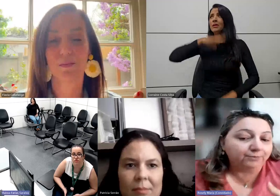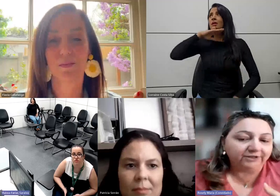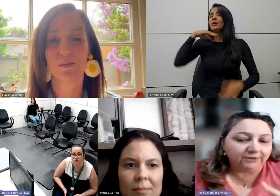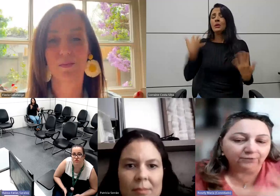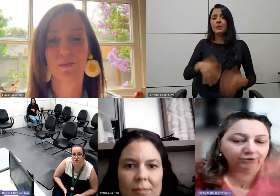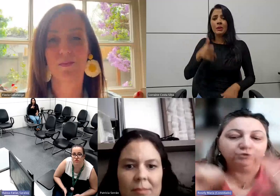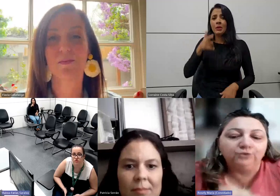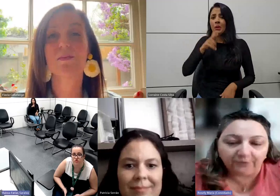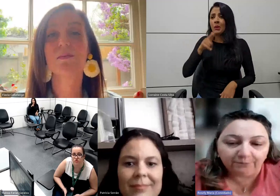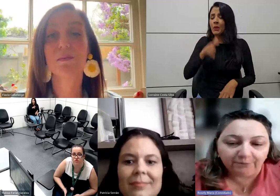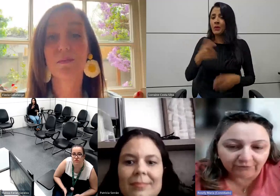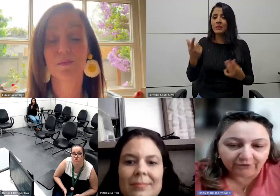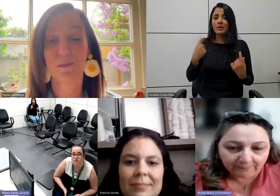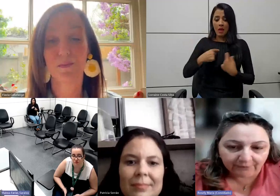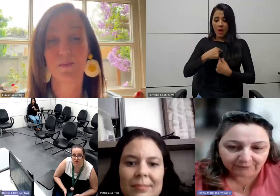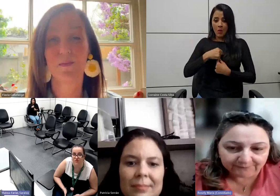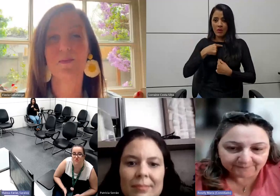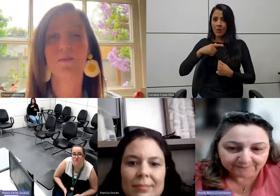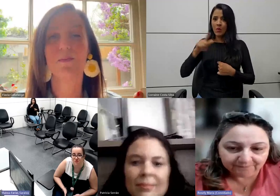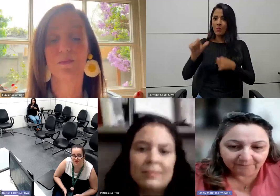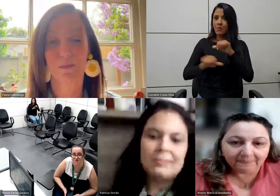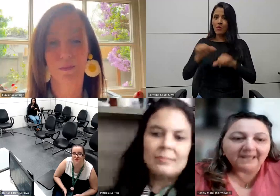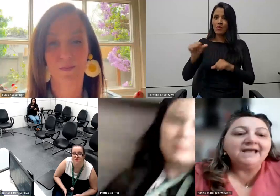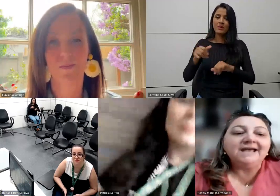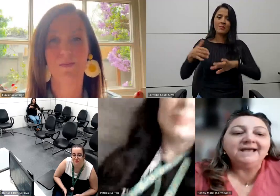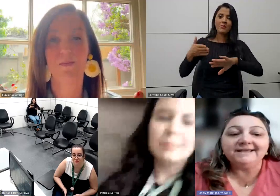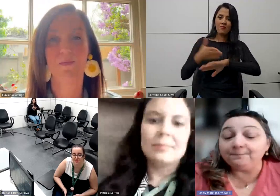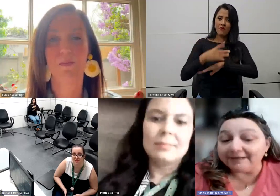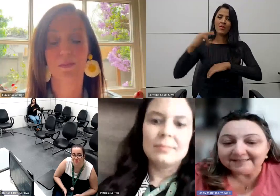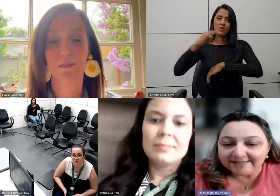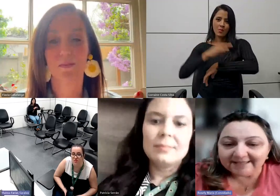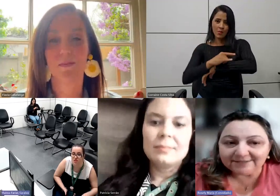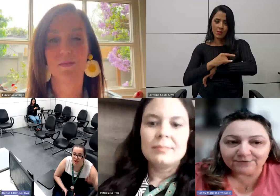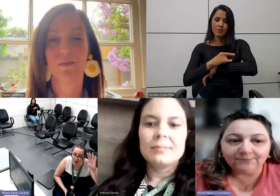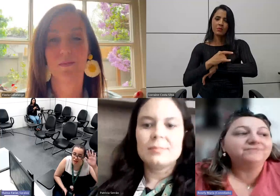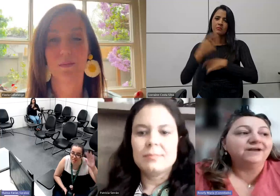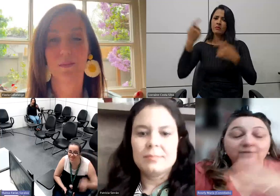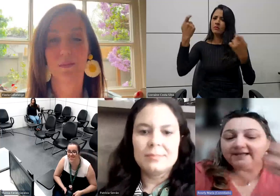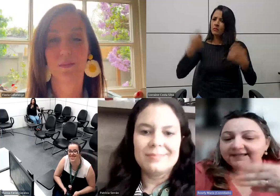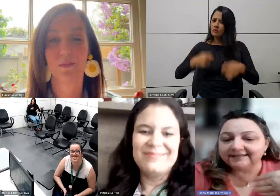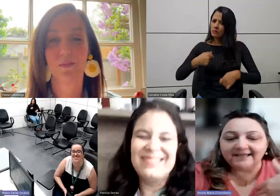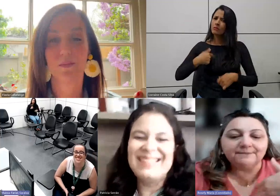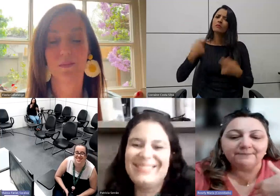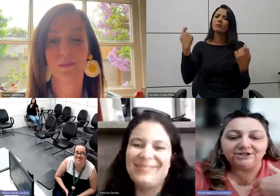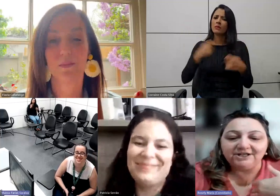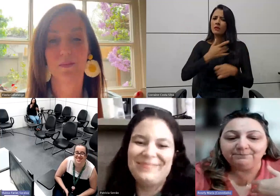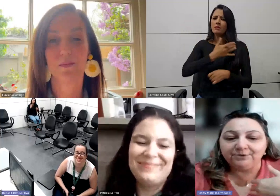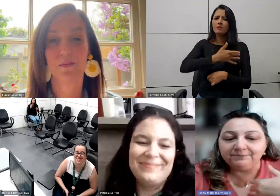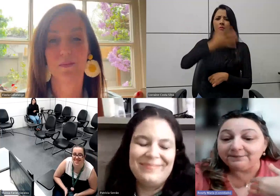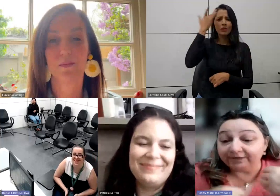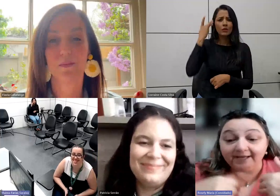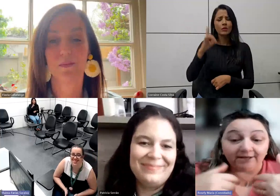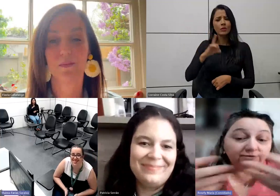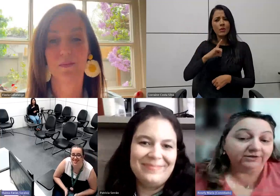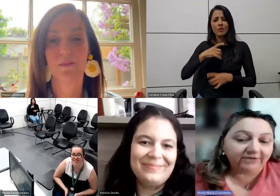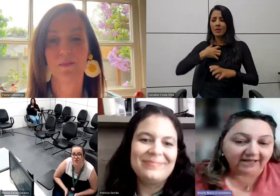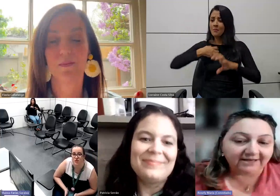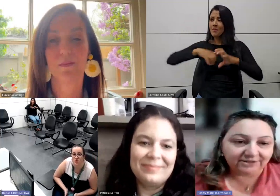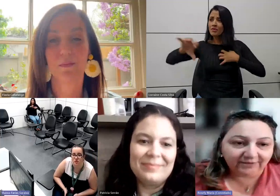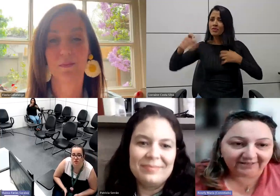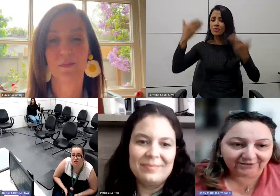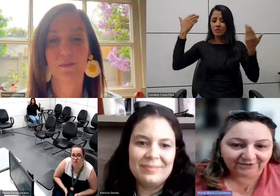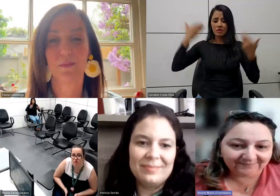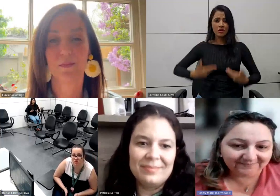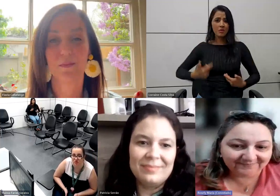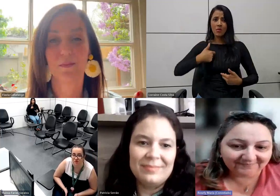consegue correr para um portão quando muda o portão do aeroporto. E que eu preciso que alguém tenha empatia por mim porque eu não